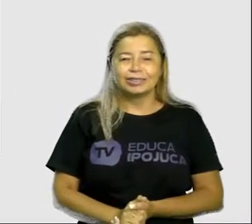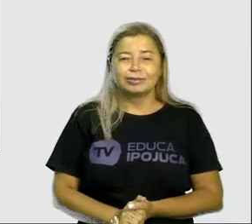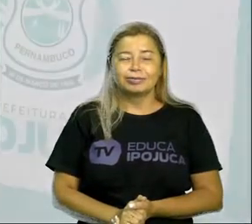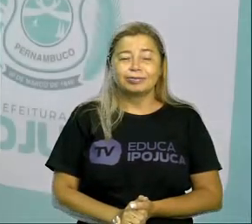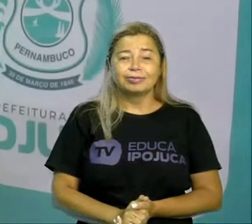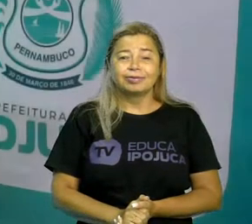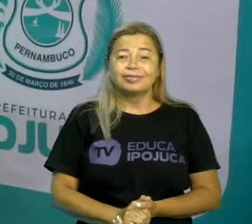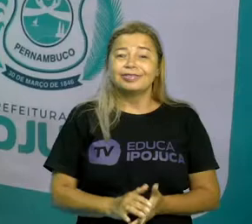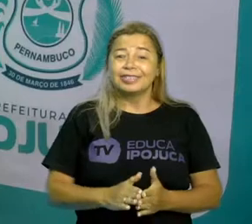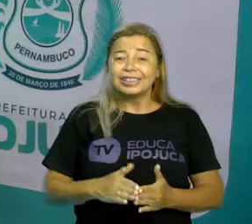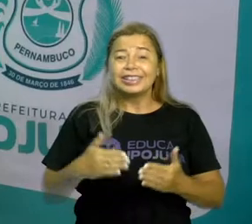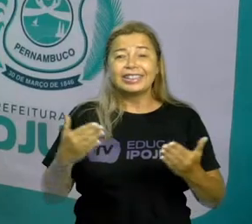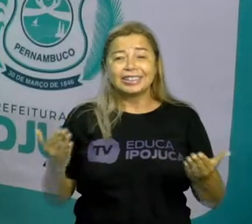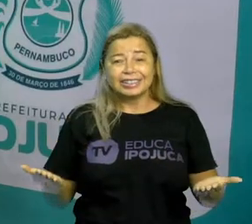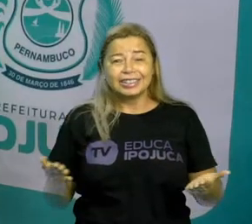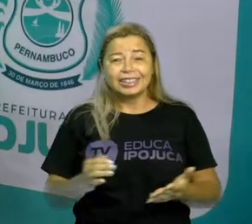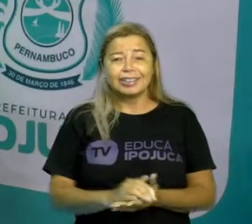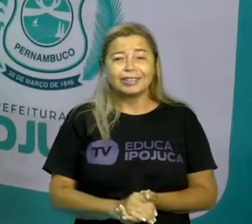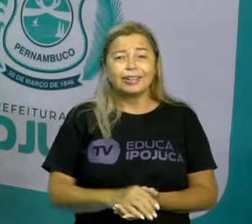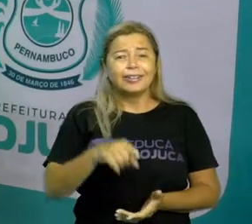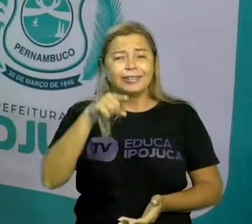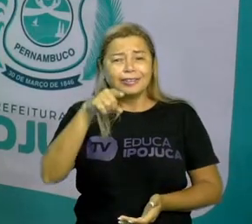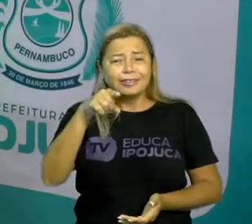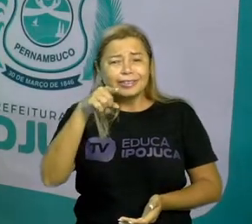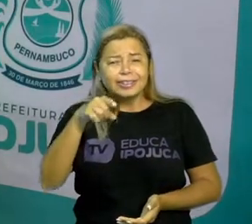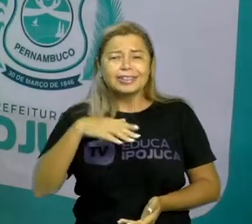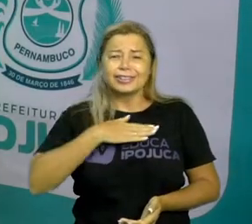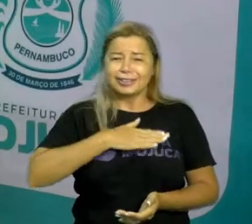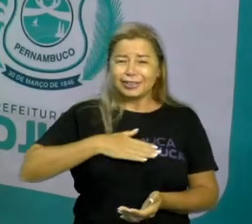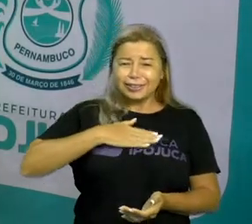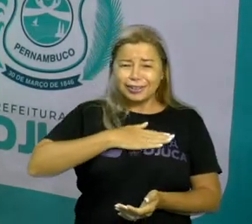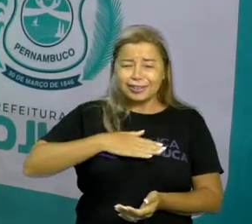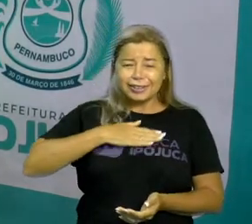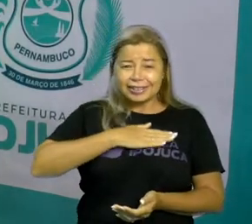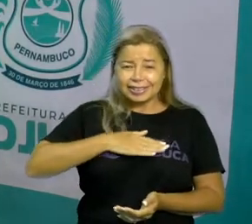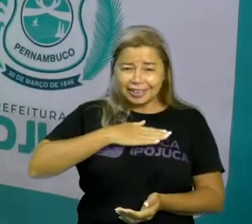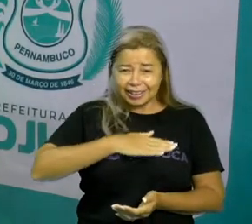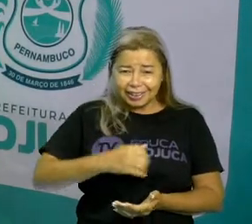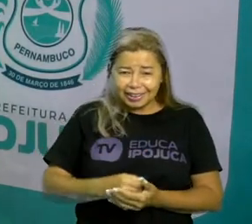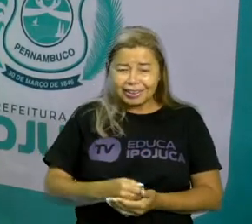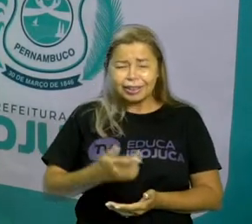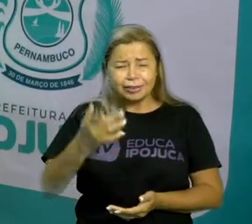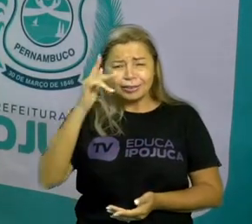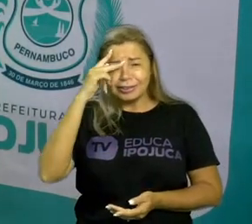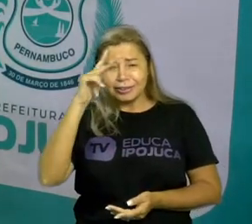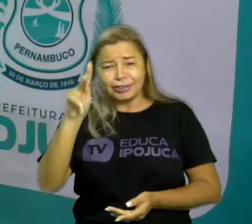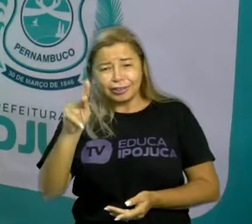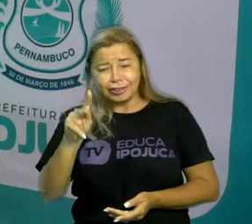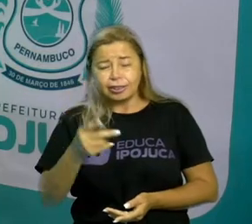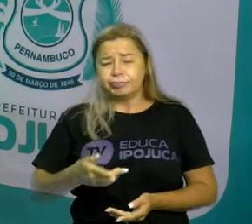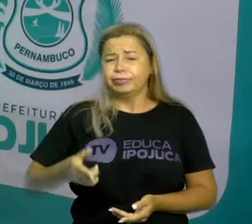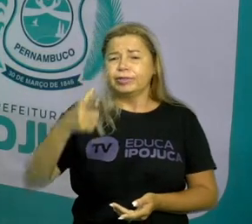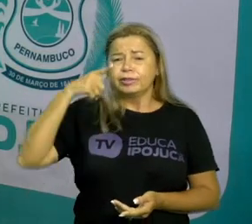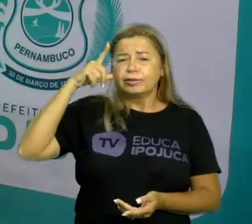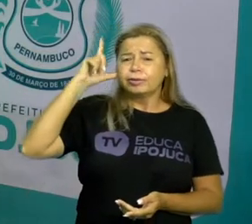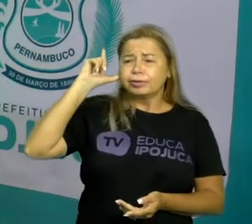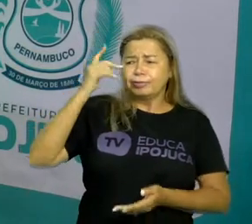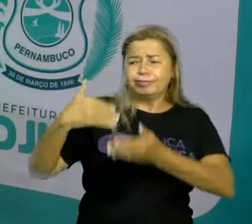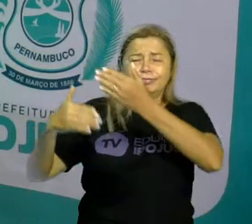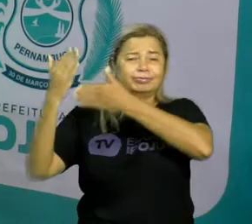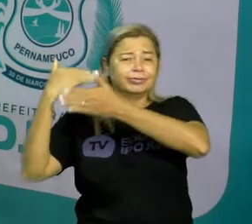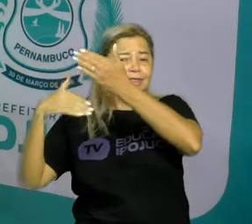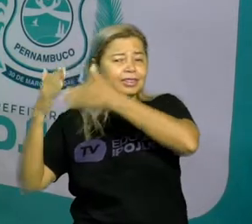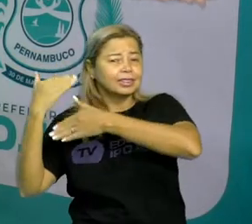E aí pessoal, vocês gostaram da historinha? Ontem foi passado Hoje é presente E